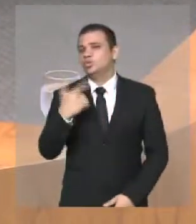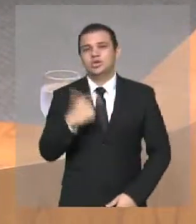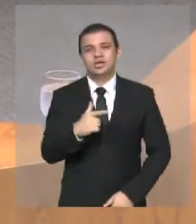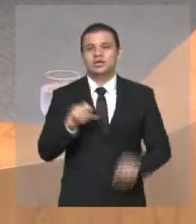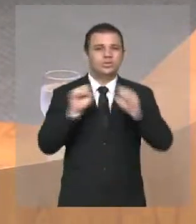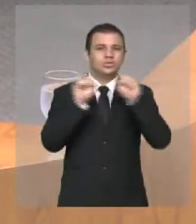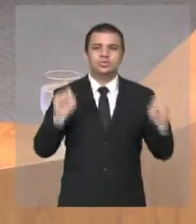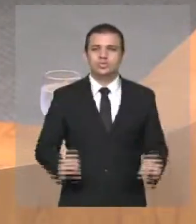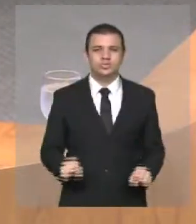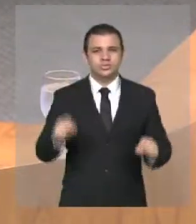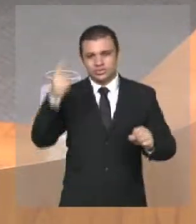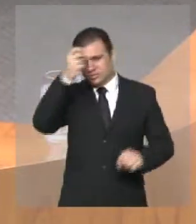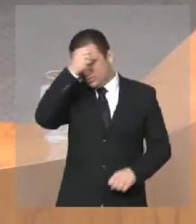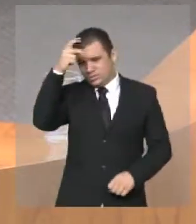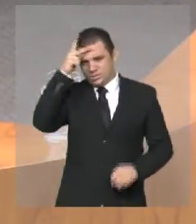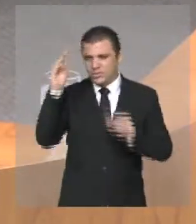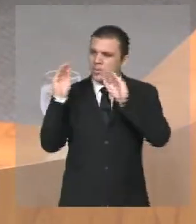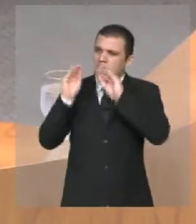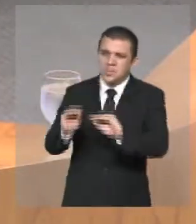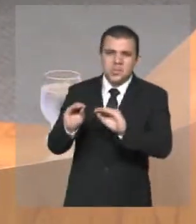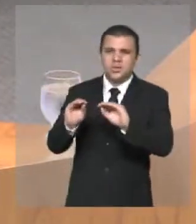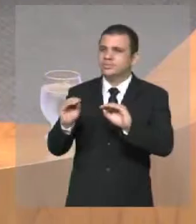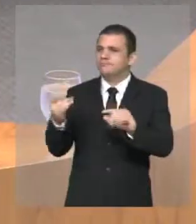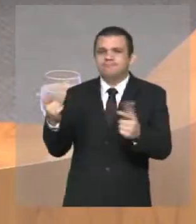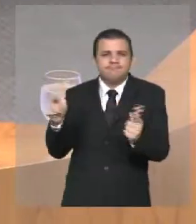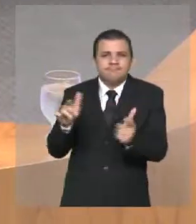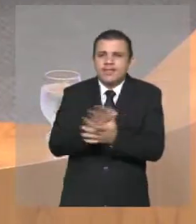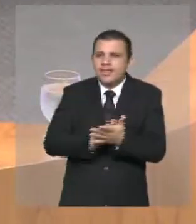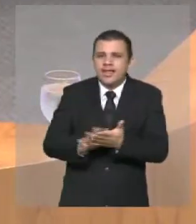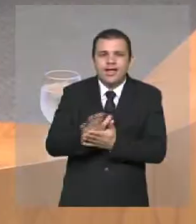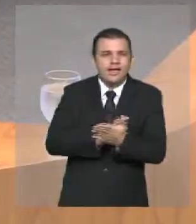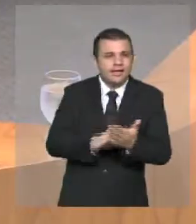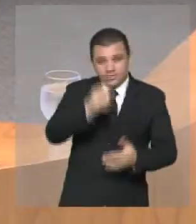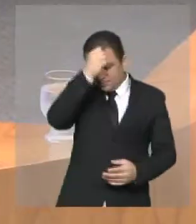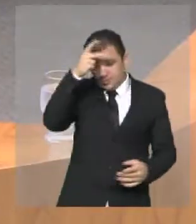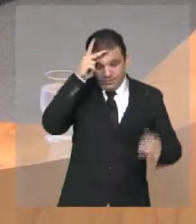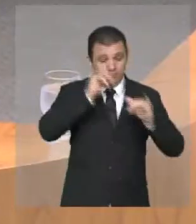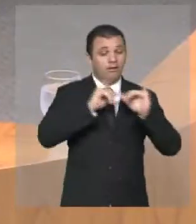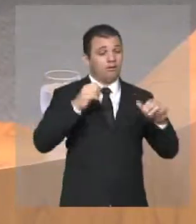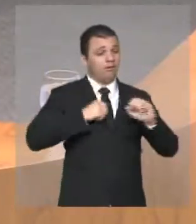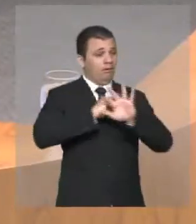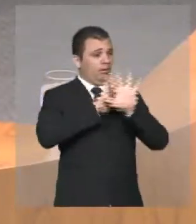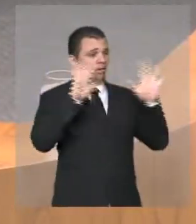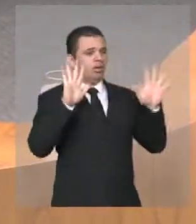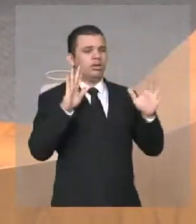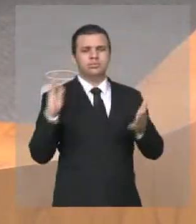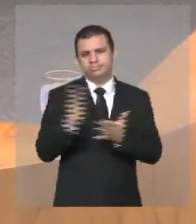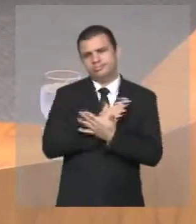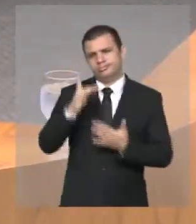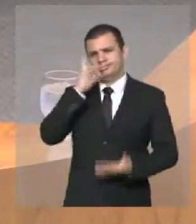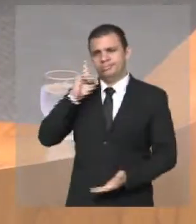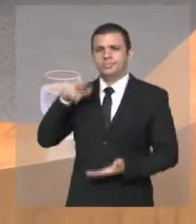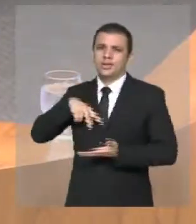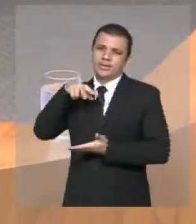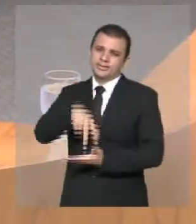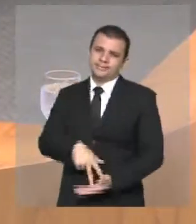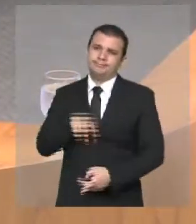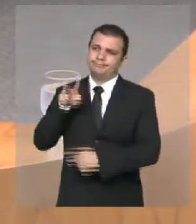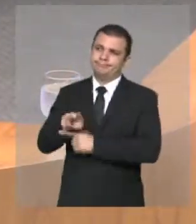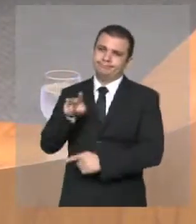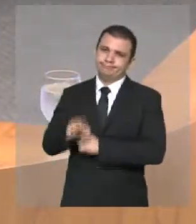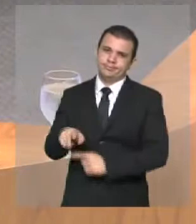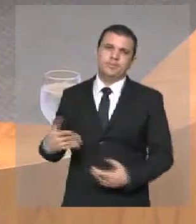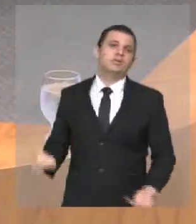prefeitura. É uma prefeitura que se diz transparente. Alguns deputados vieram defender, mas é